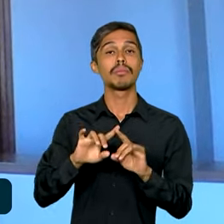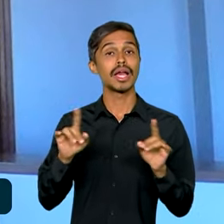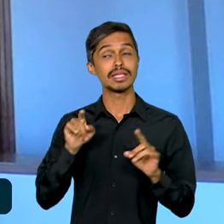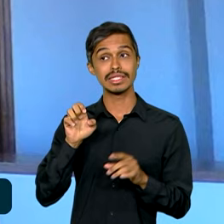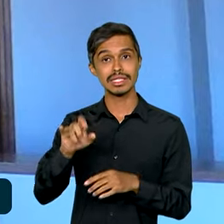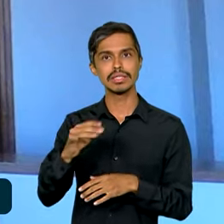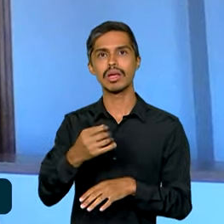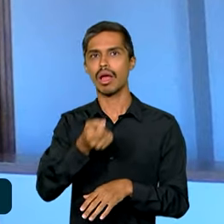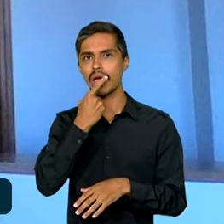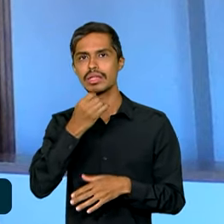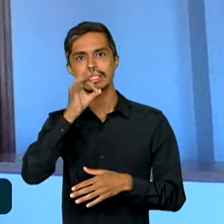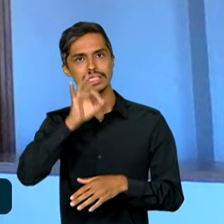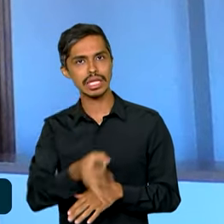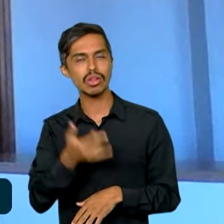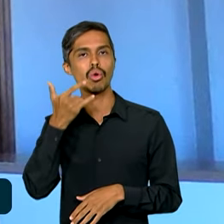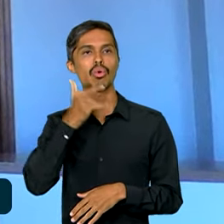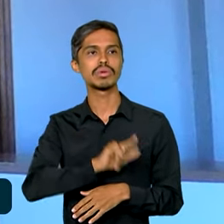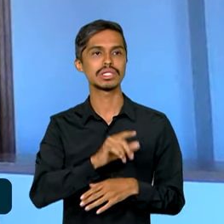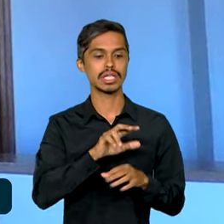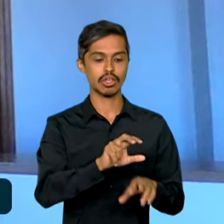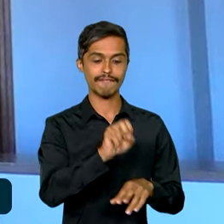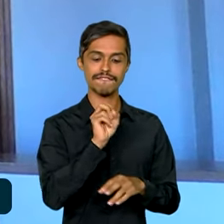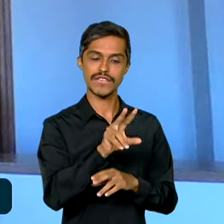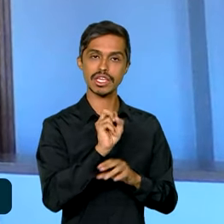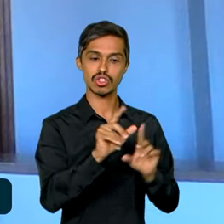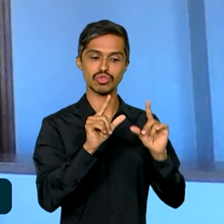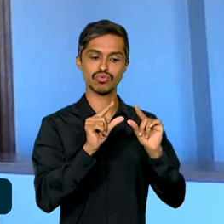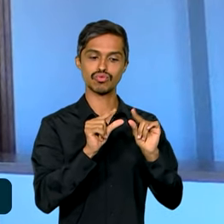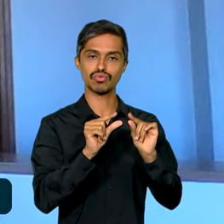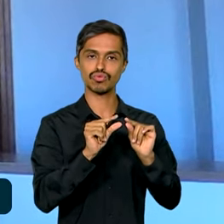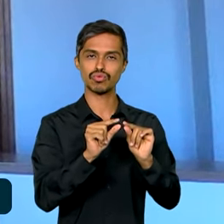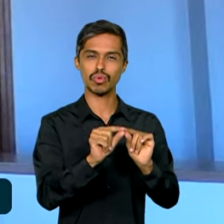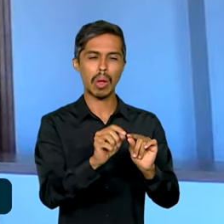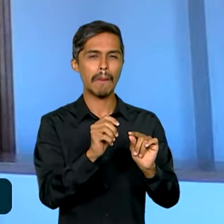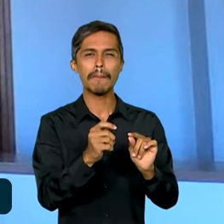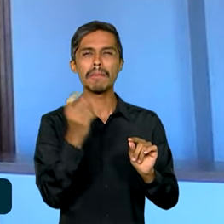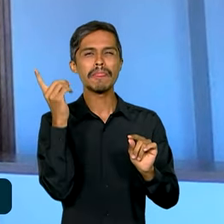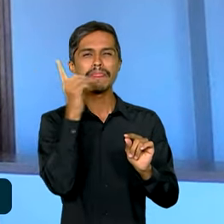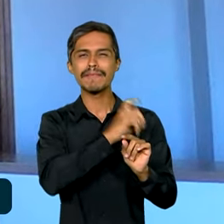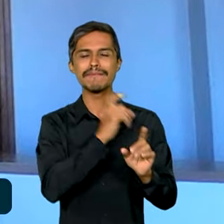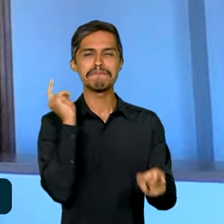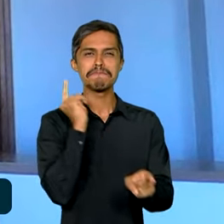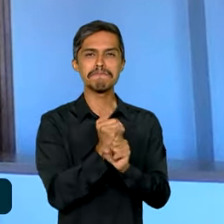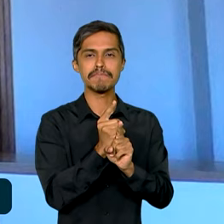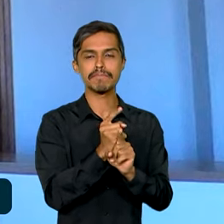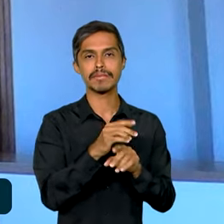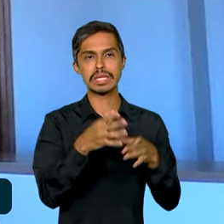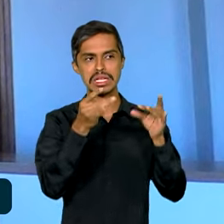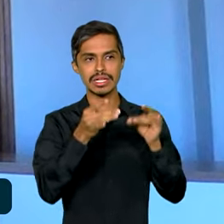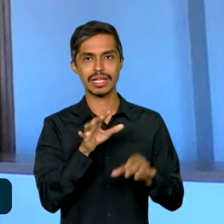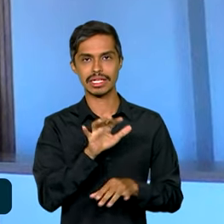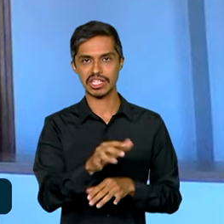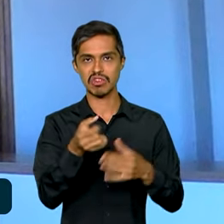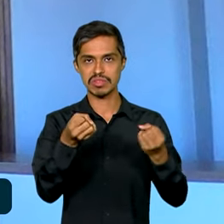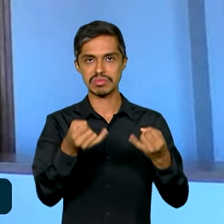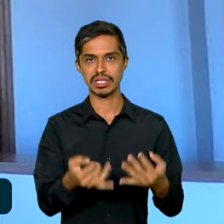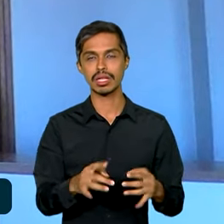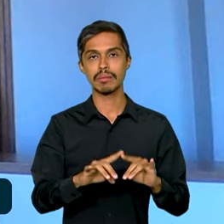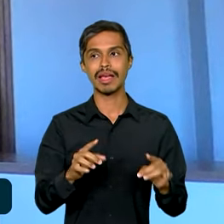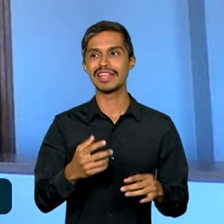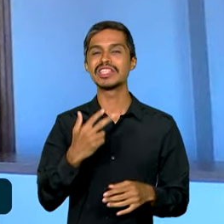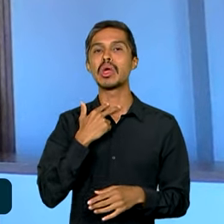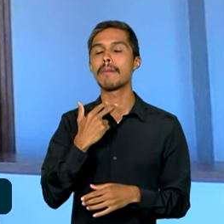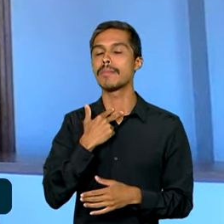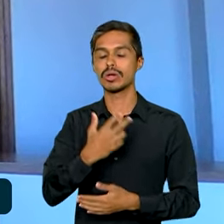no parto. Se ela estiver estável, vai ser desta forma, como eu já descrevi, ela não pode